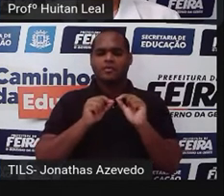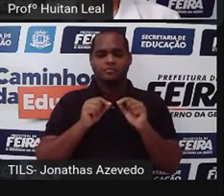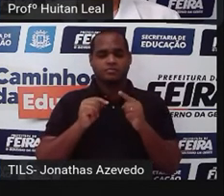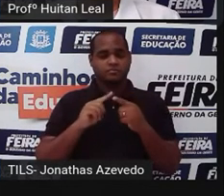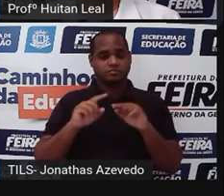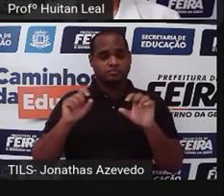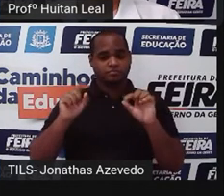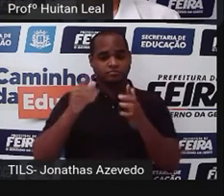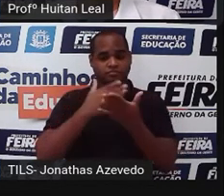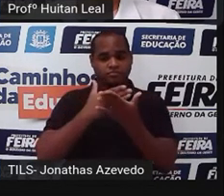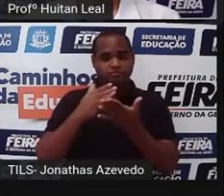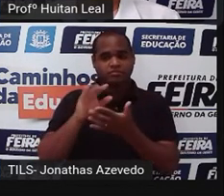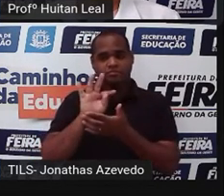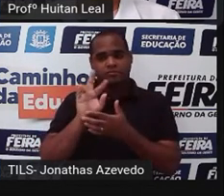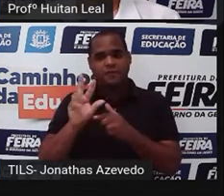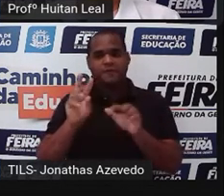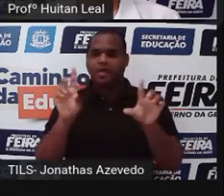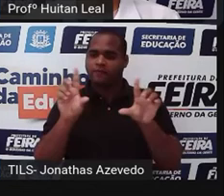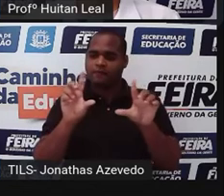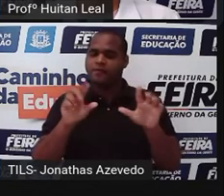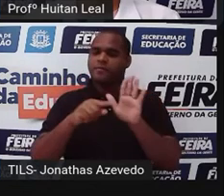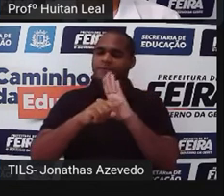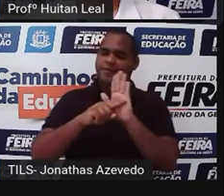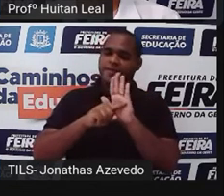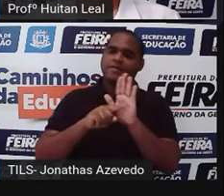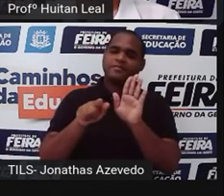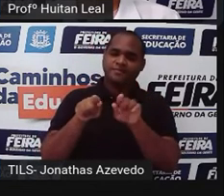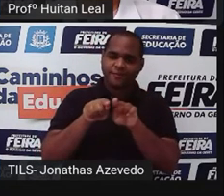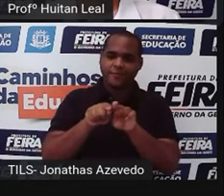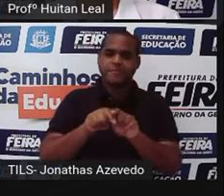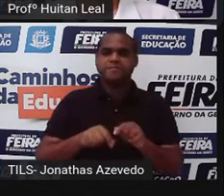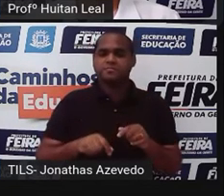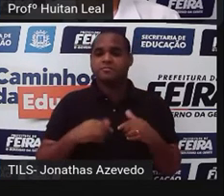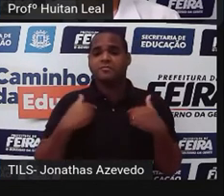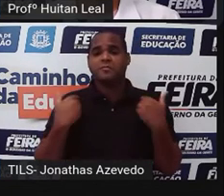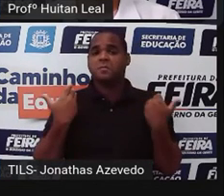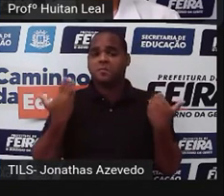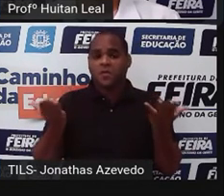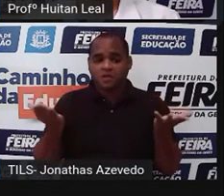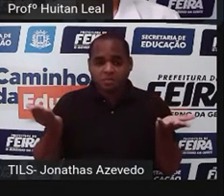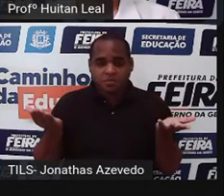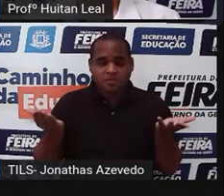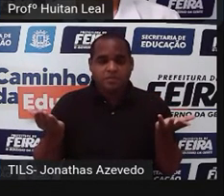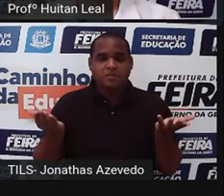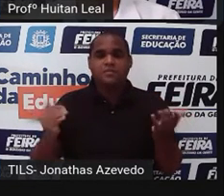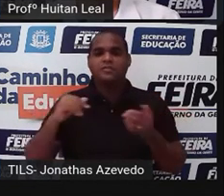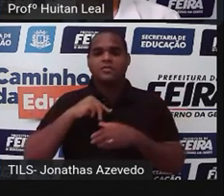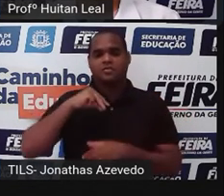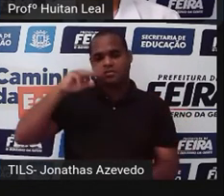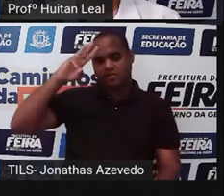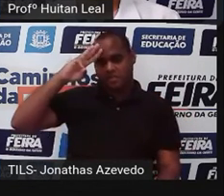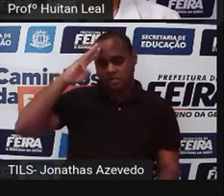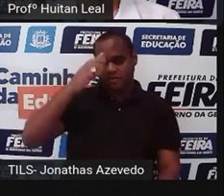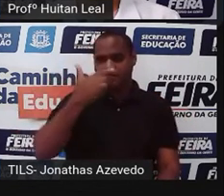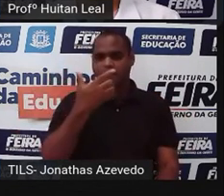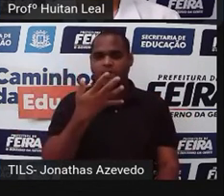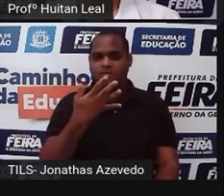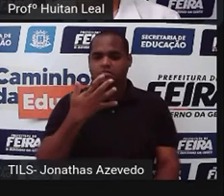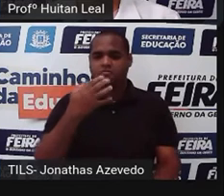a série de TV e filme de Quentin Tarantino. Quando? Terça-feira, 24 de novembro,